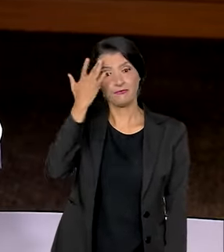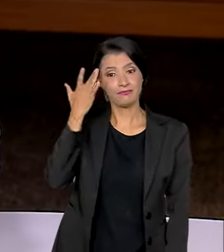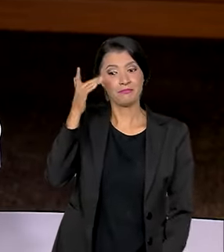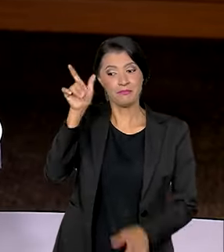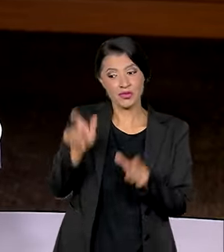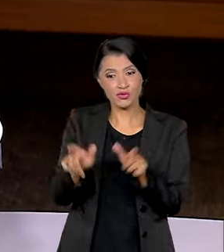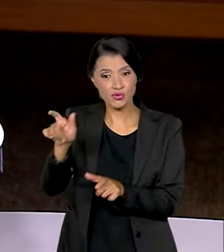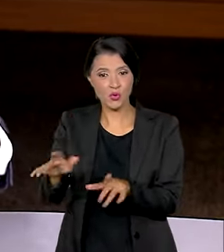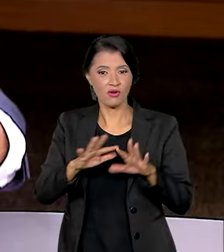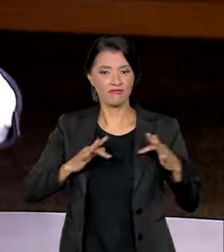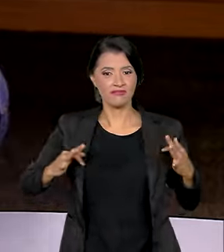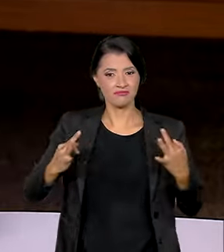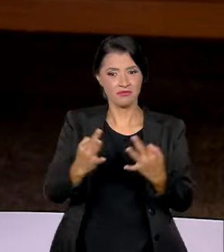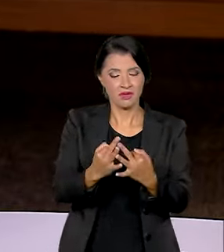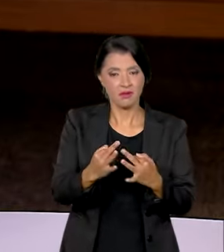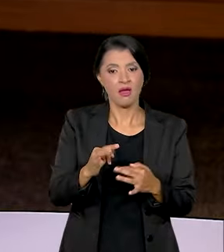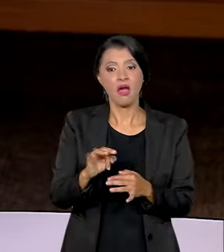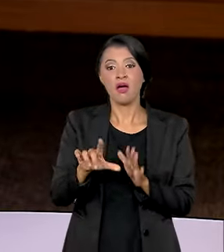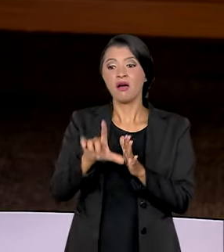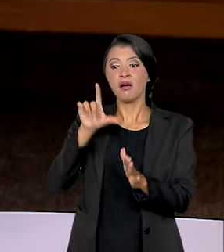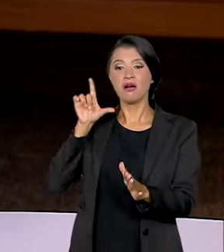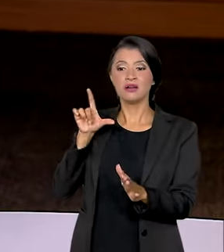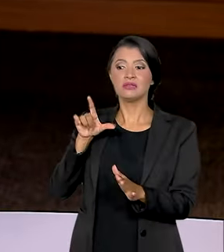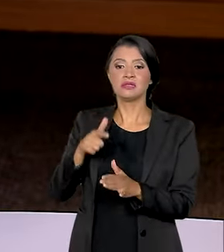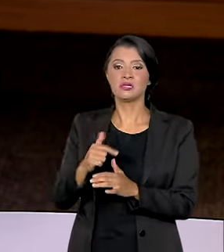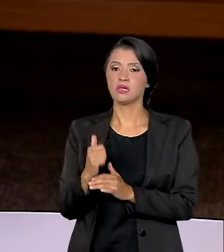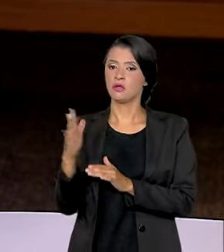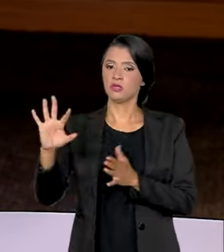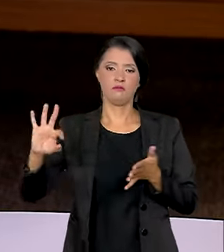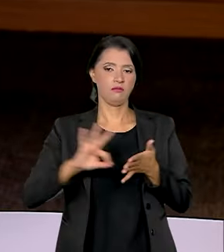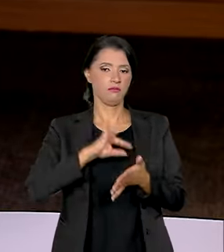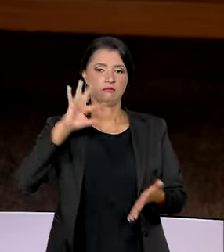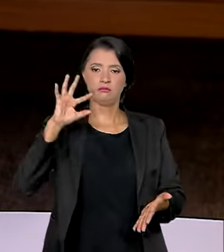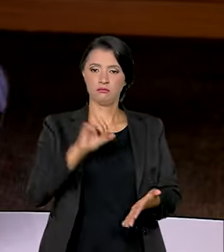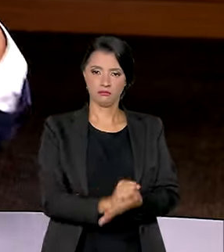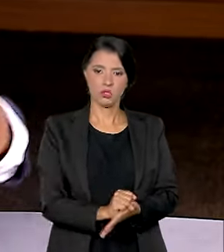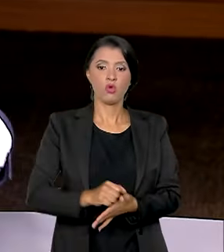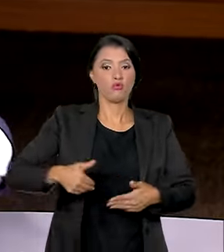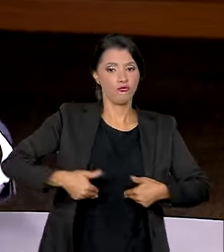famílias que estavam fora, passando fome, como eu disse.